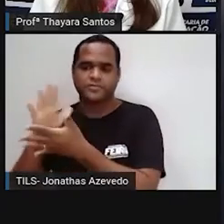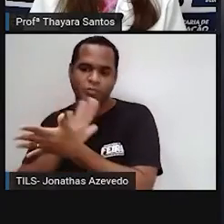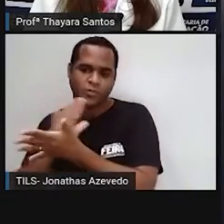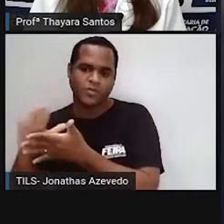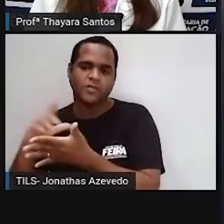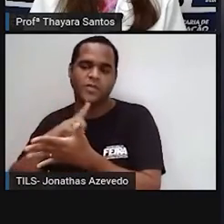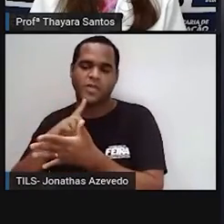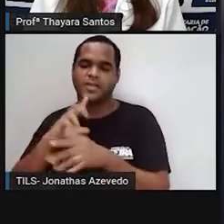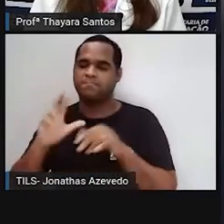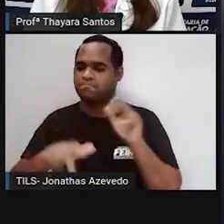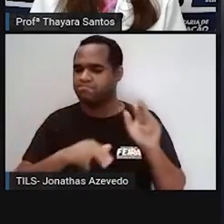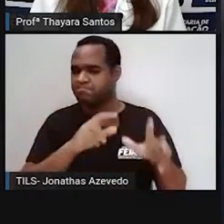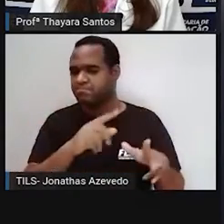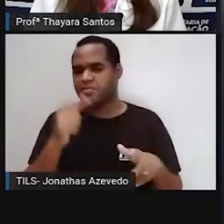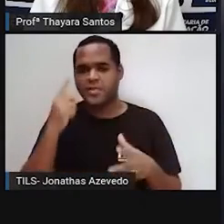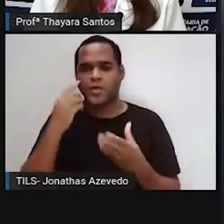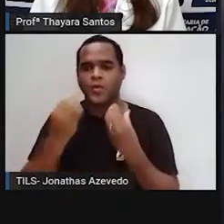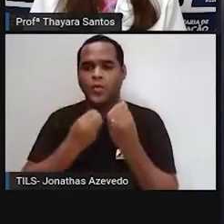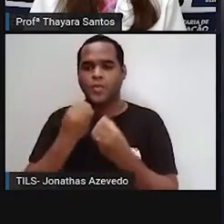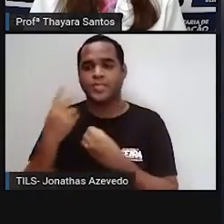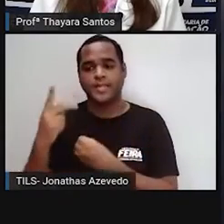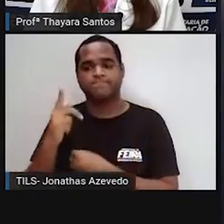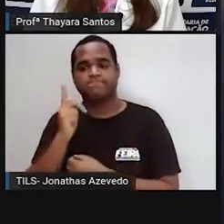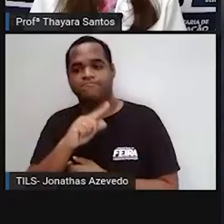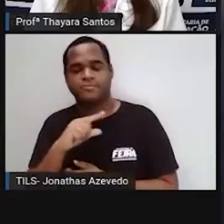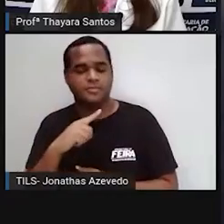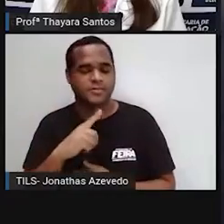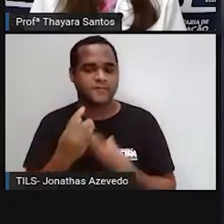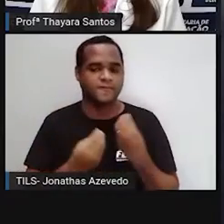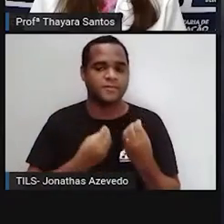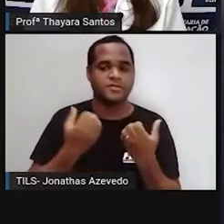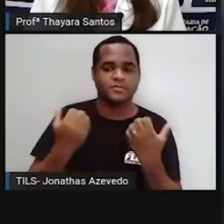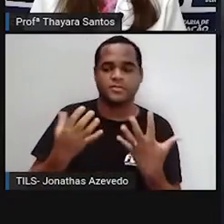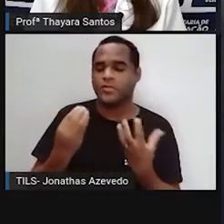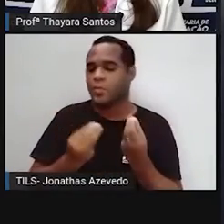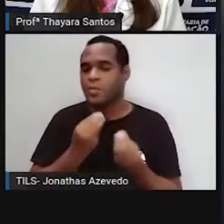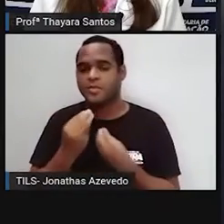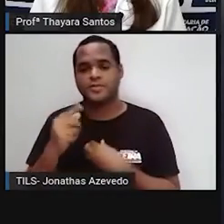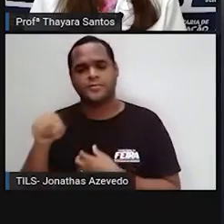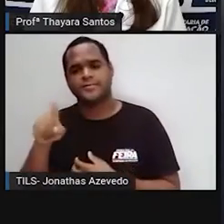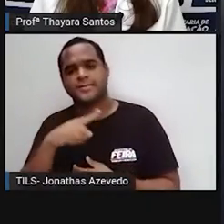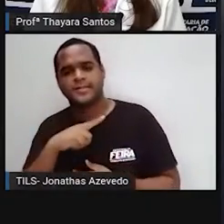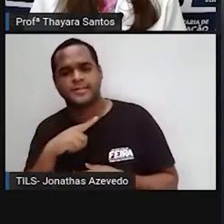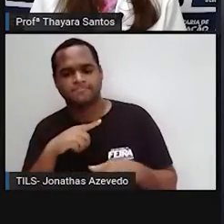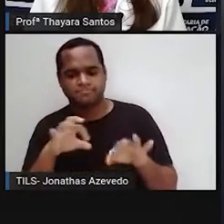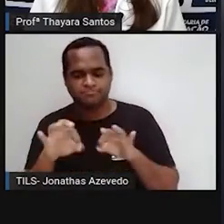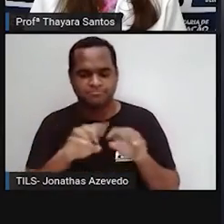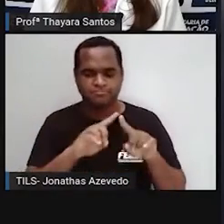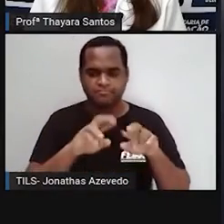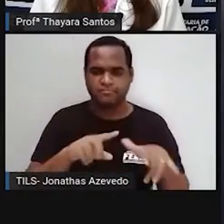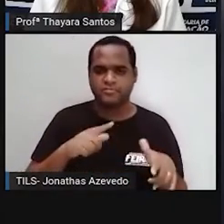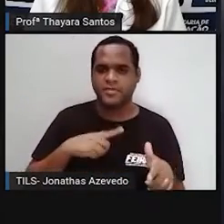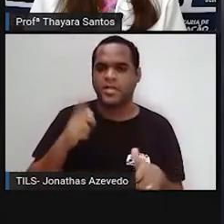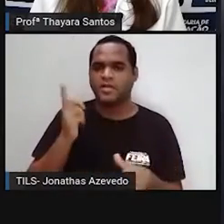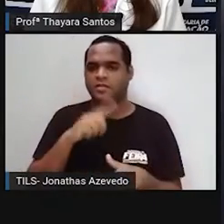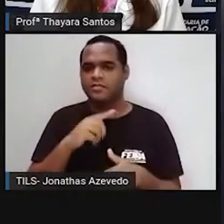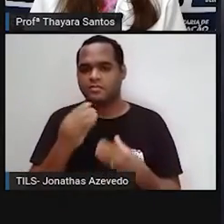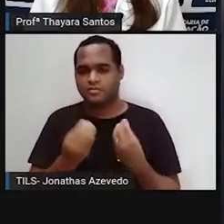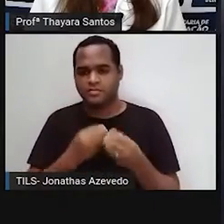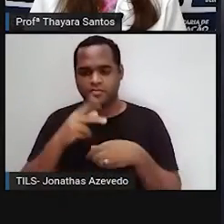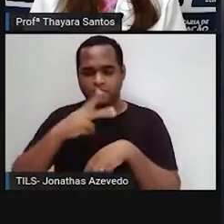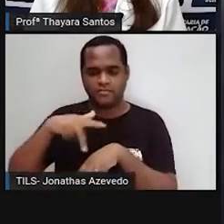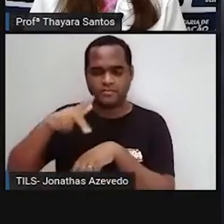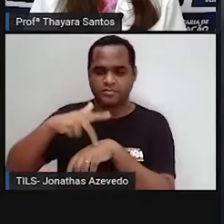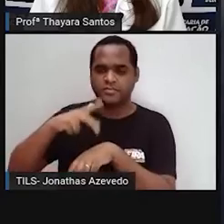a combater essa crise climática do que outros. E a gente está ali nessa negociação com vários países,